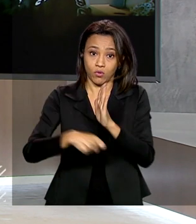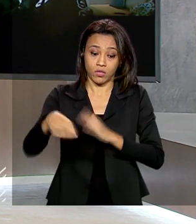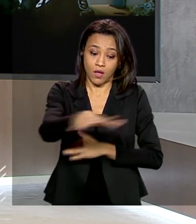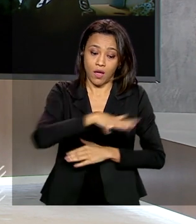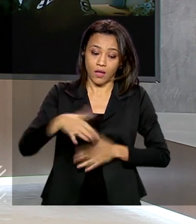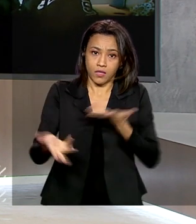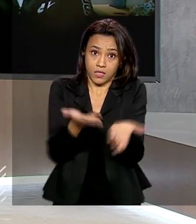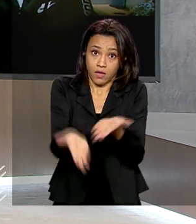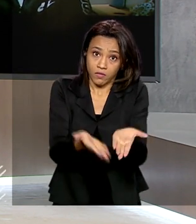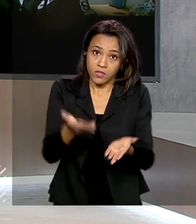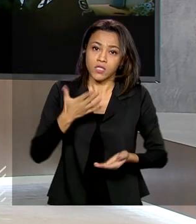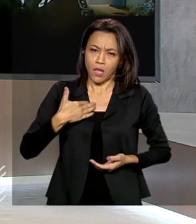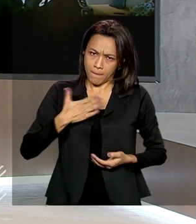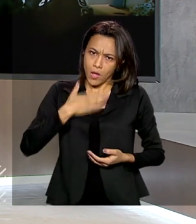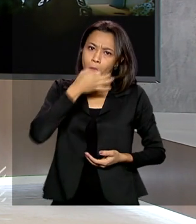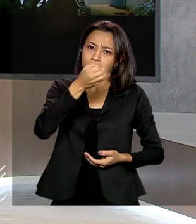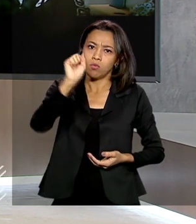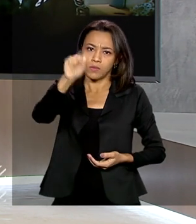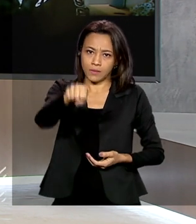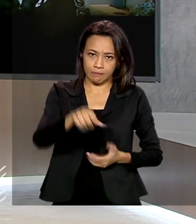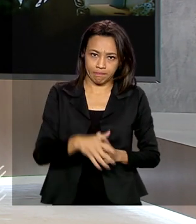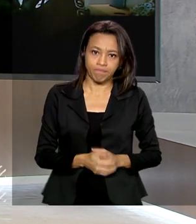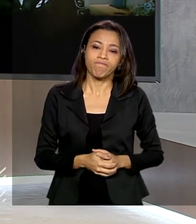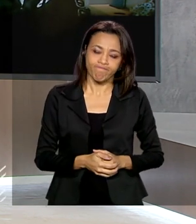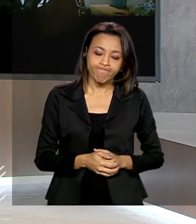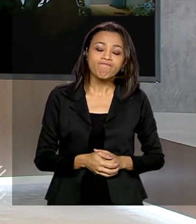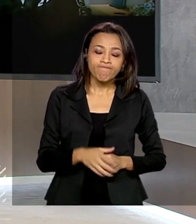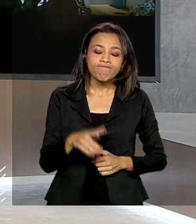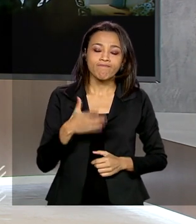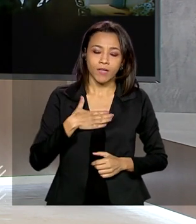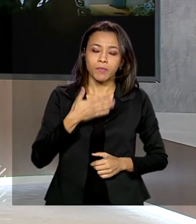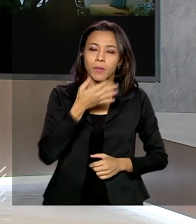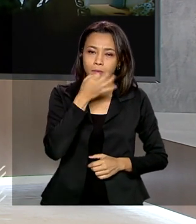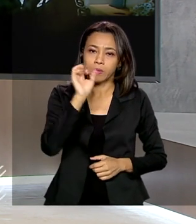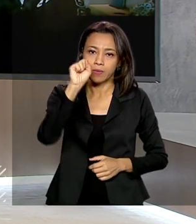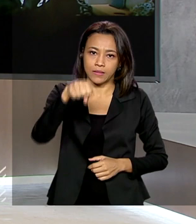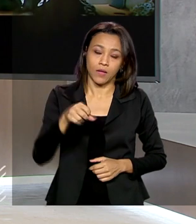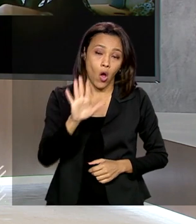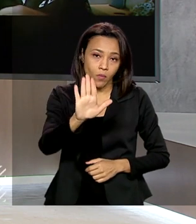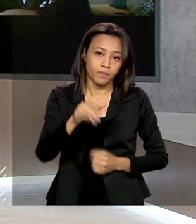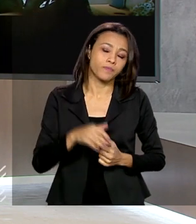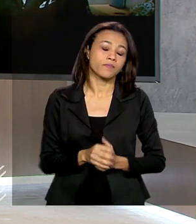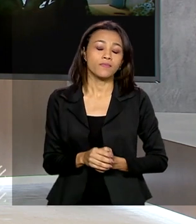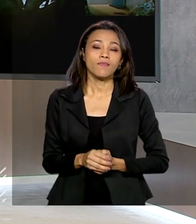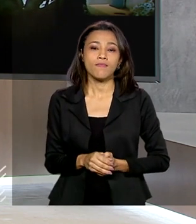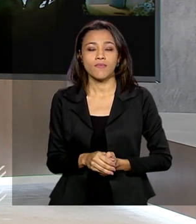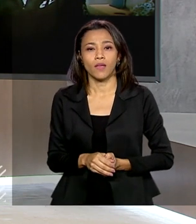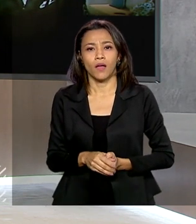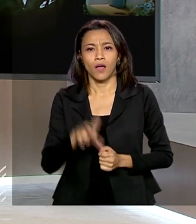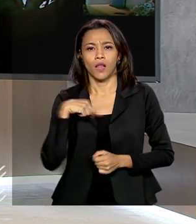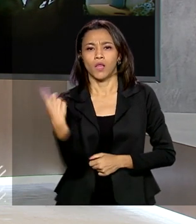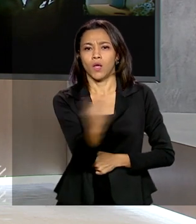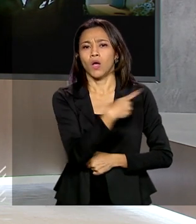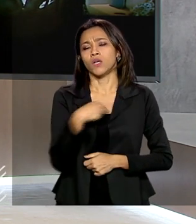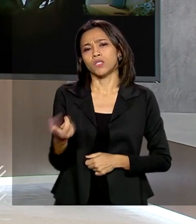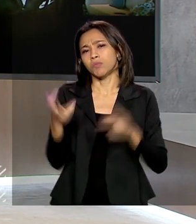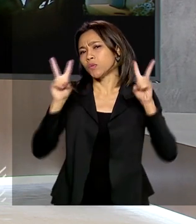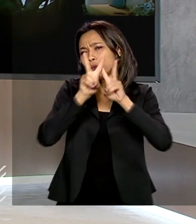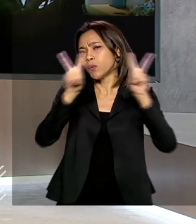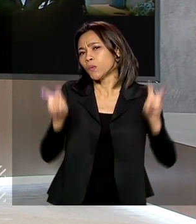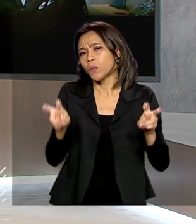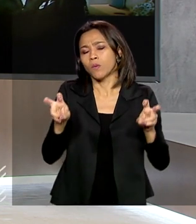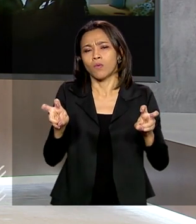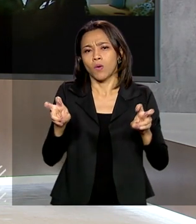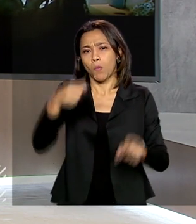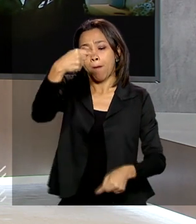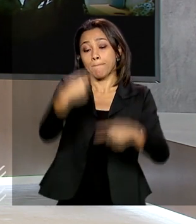Na minha opinião, sim. Na minha opinião, sim. Veja bem. Nós estamos falando numa política